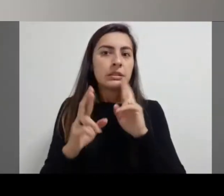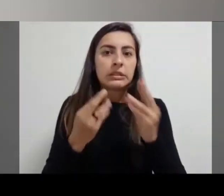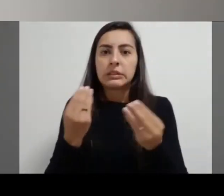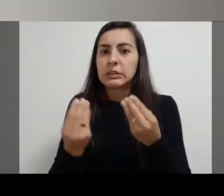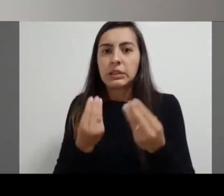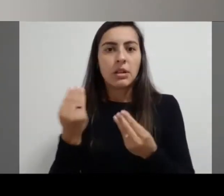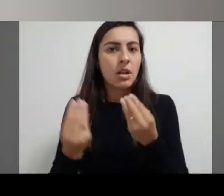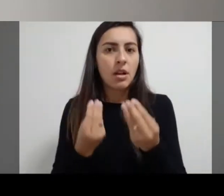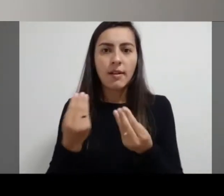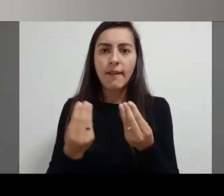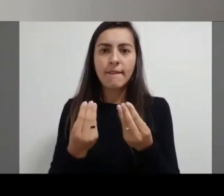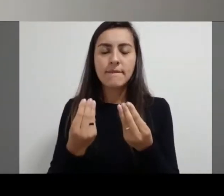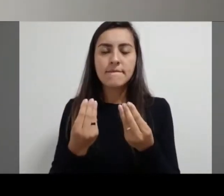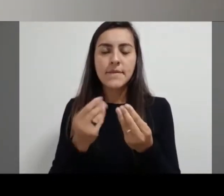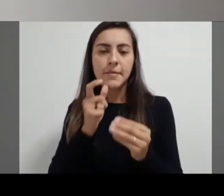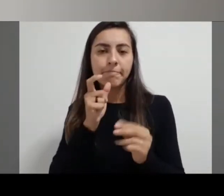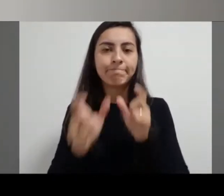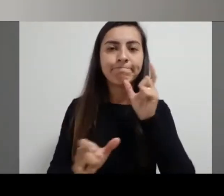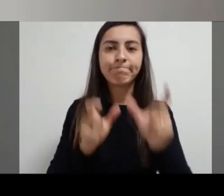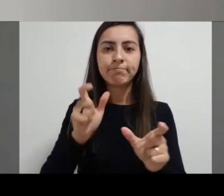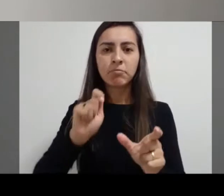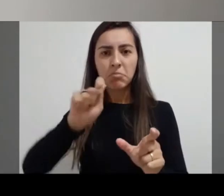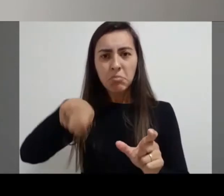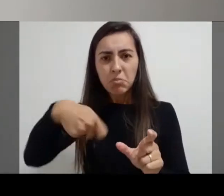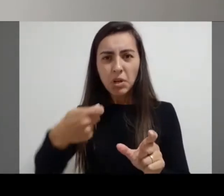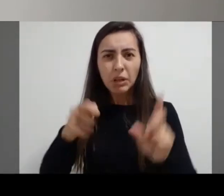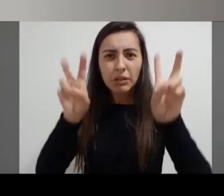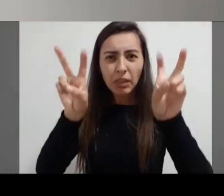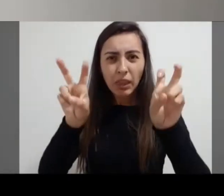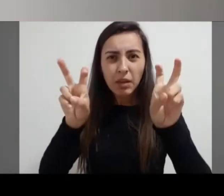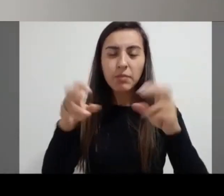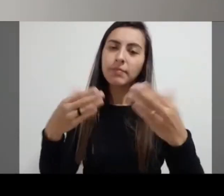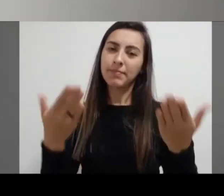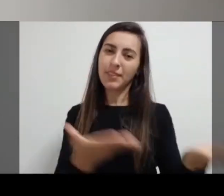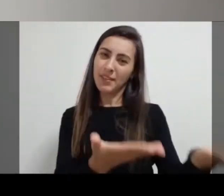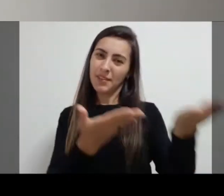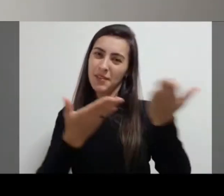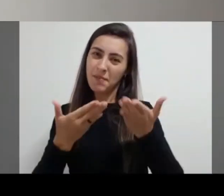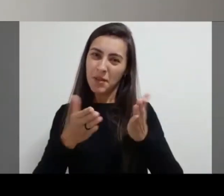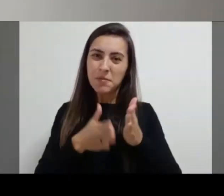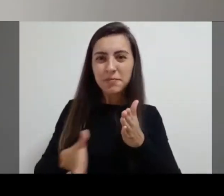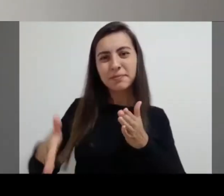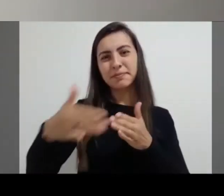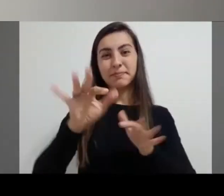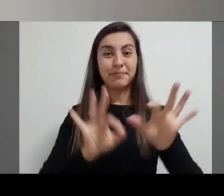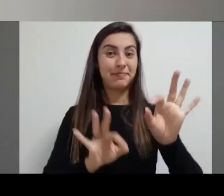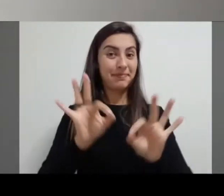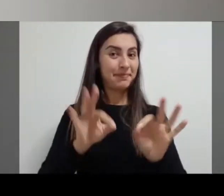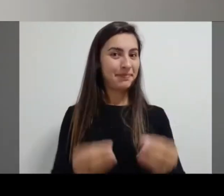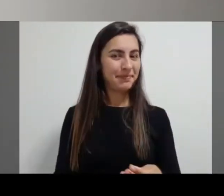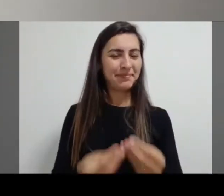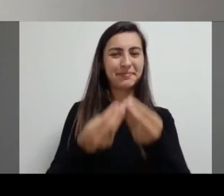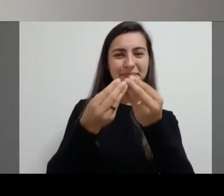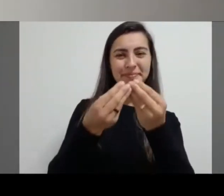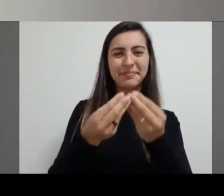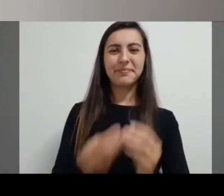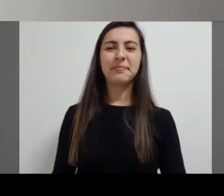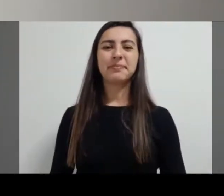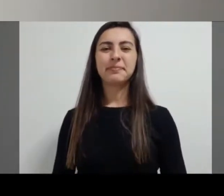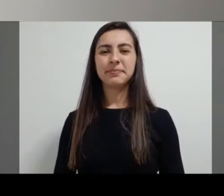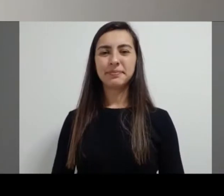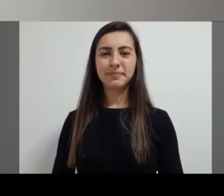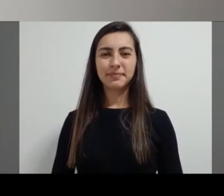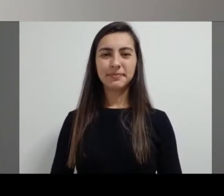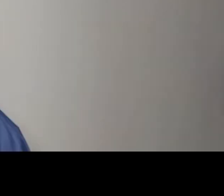sabe como se defender ou como argumentar com relação a isto, eu lhe convido, venha comigo por dentro